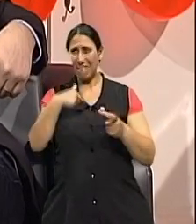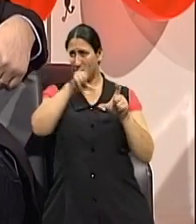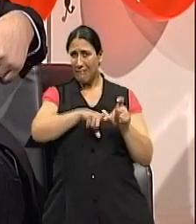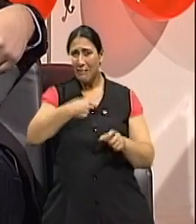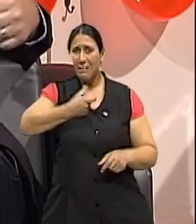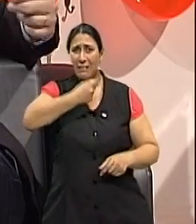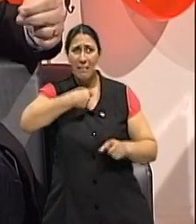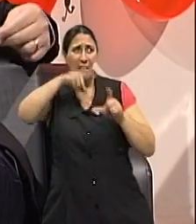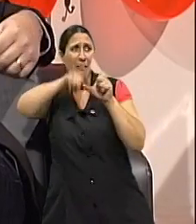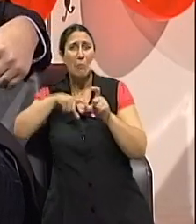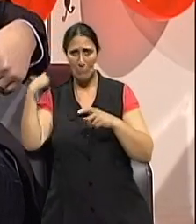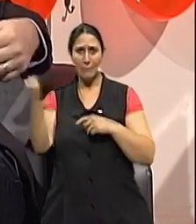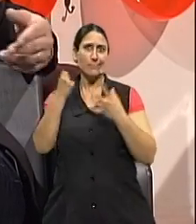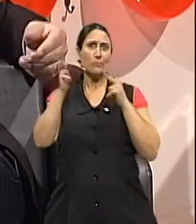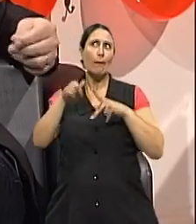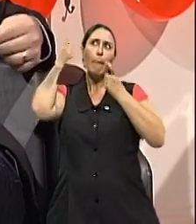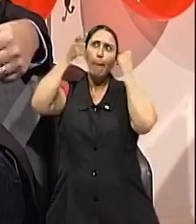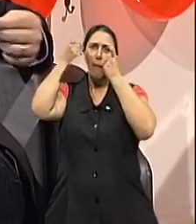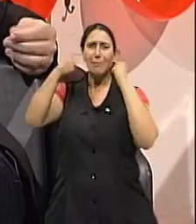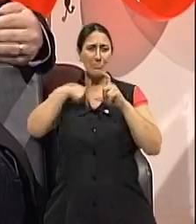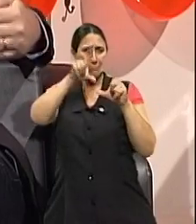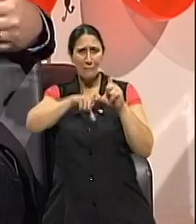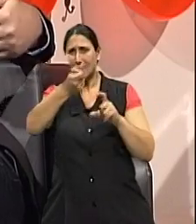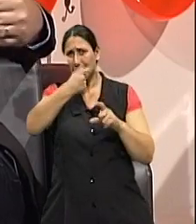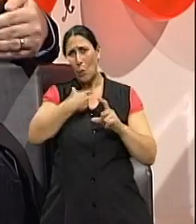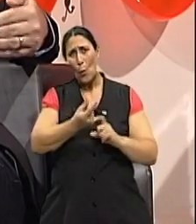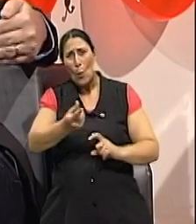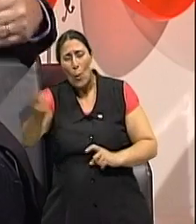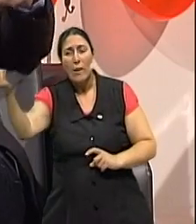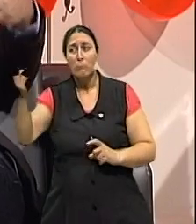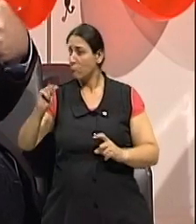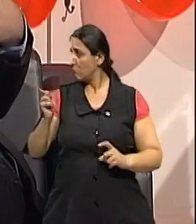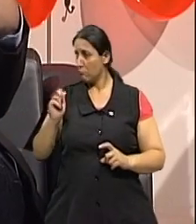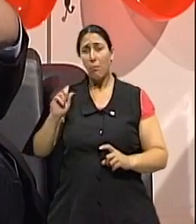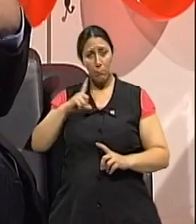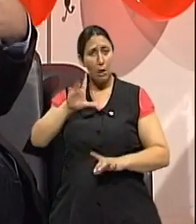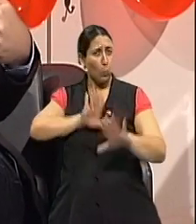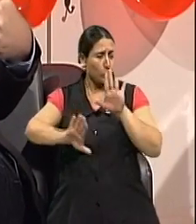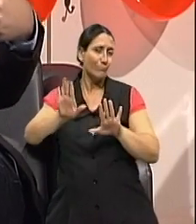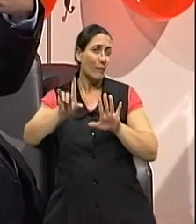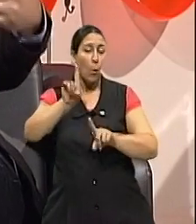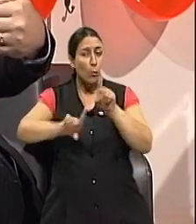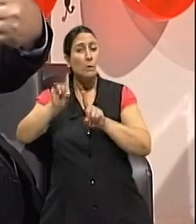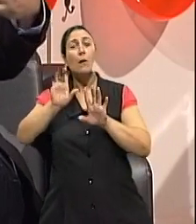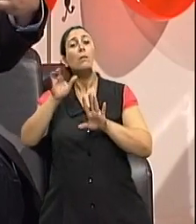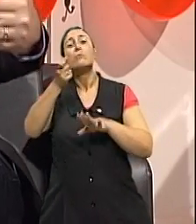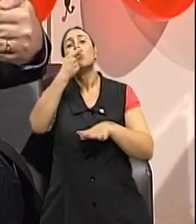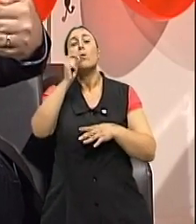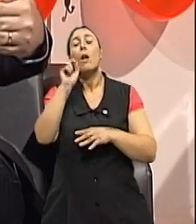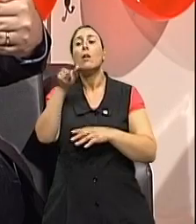desse medicamento, ou eu vou, até quando eu vou usar... Existem medicamentos que são feitos para tratar